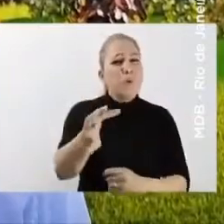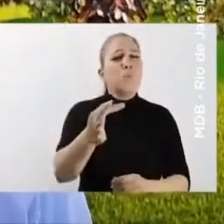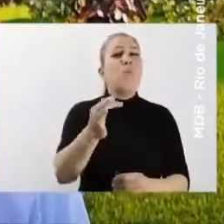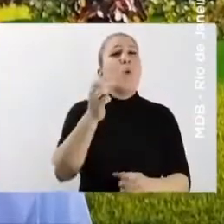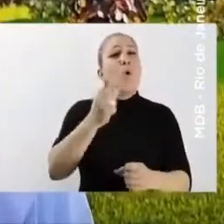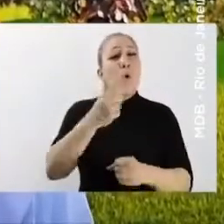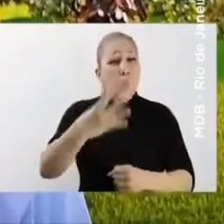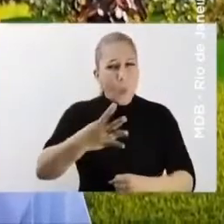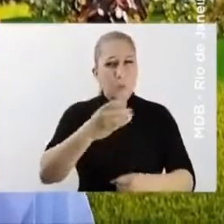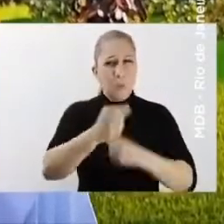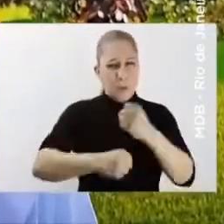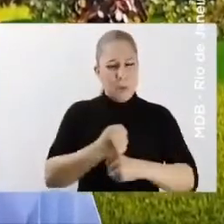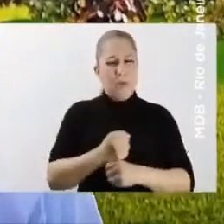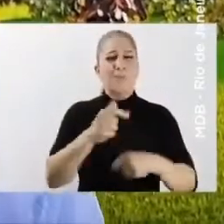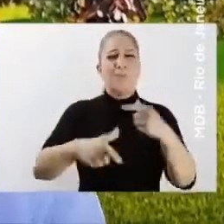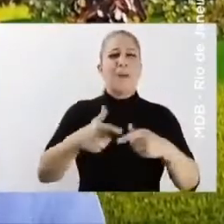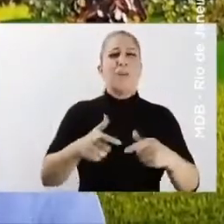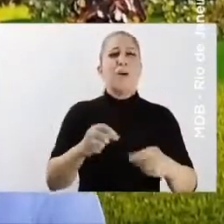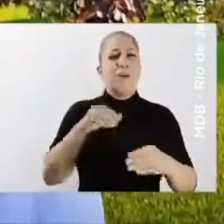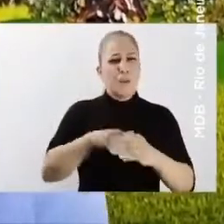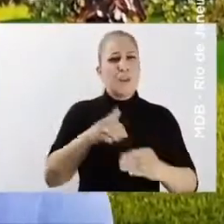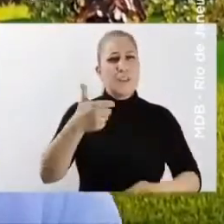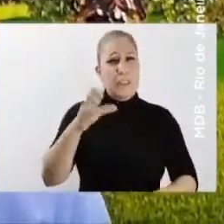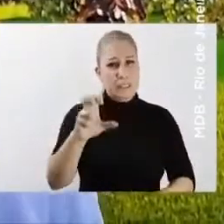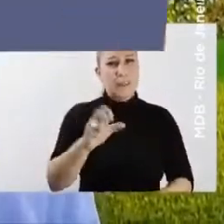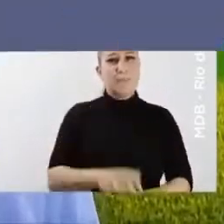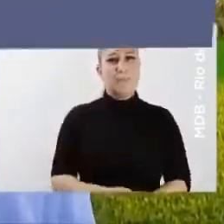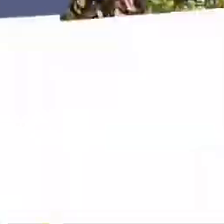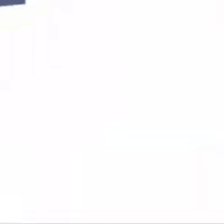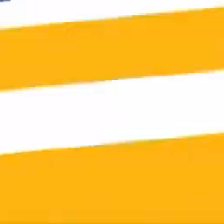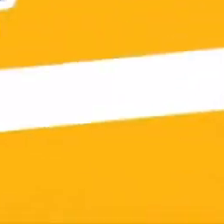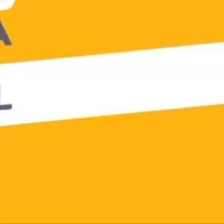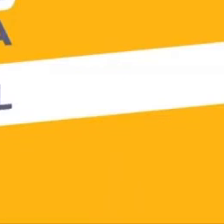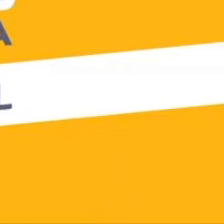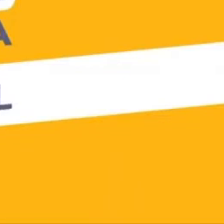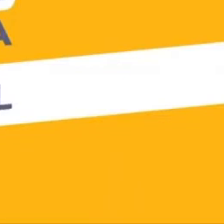trabalho nos próximos quatro anos. Pelo emprego, no dia 15, vote 15.